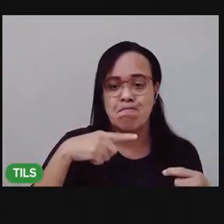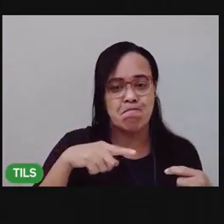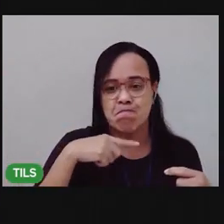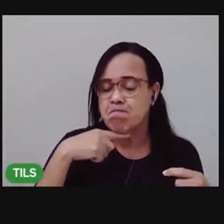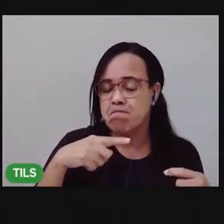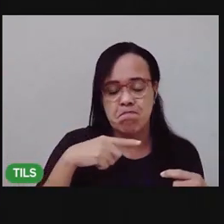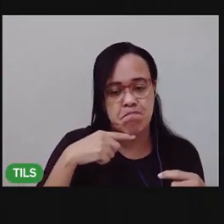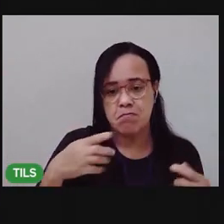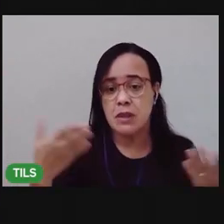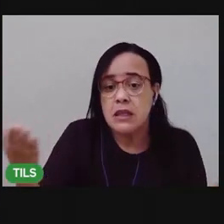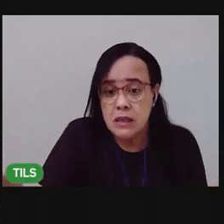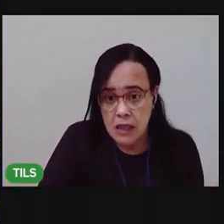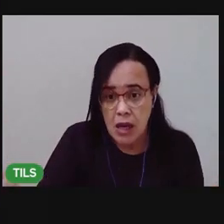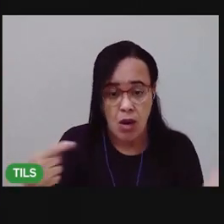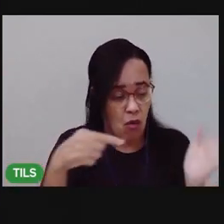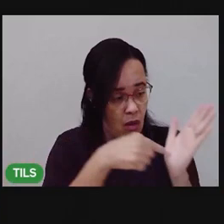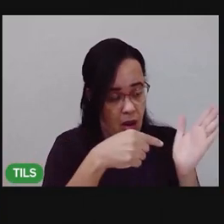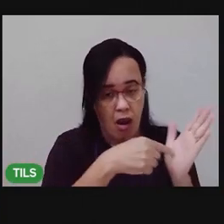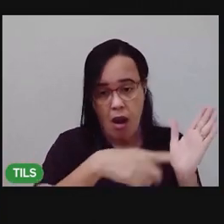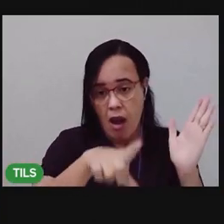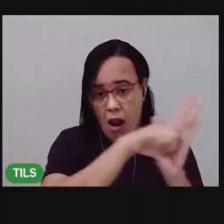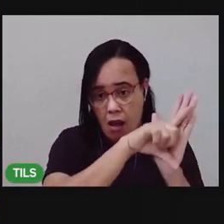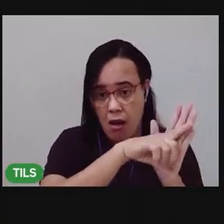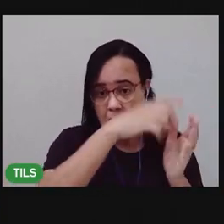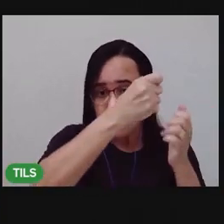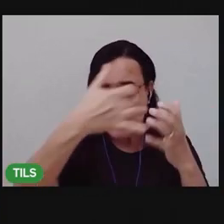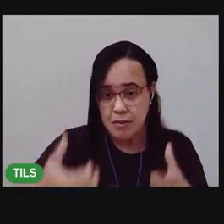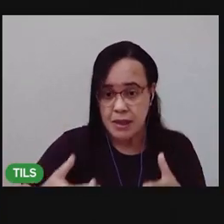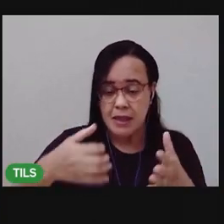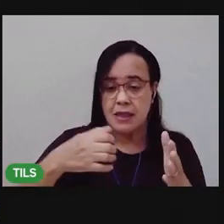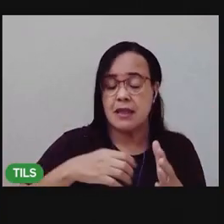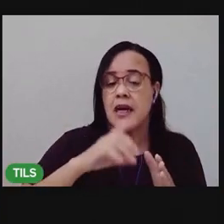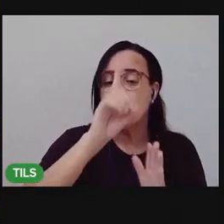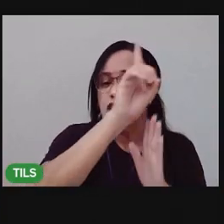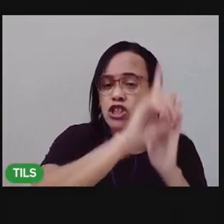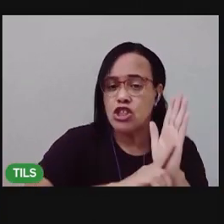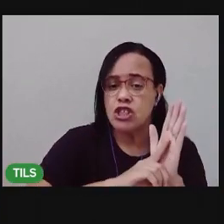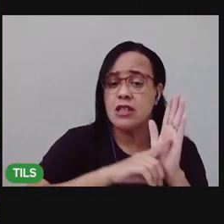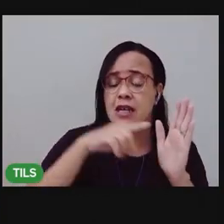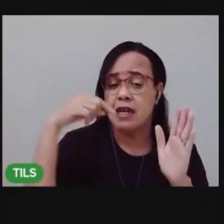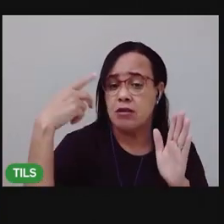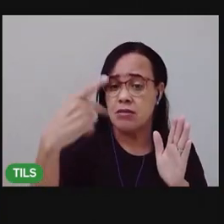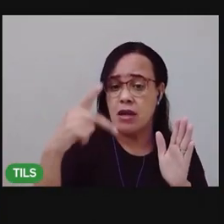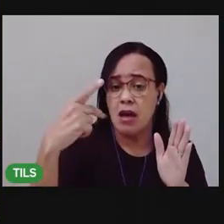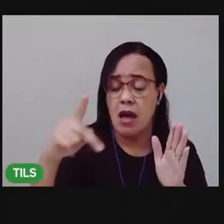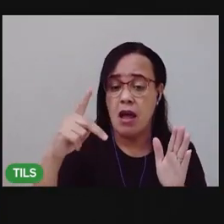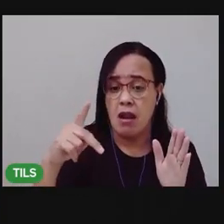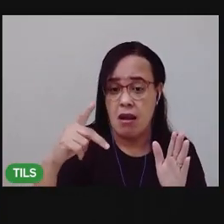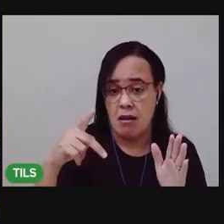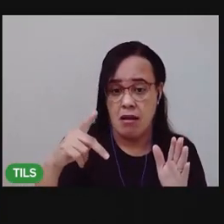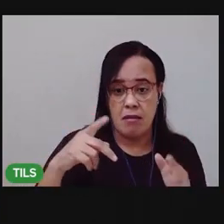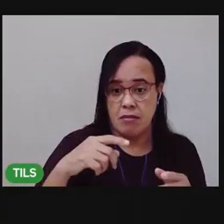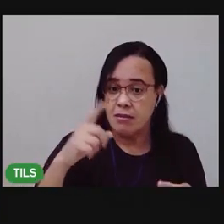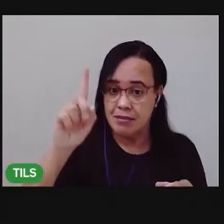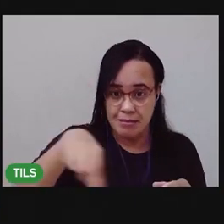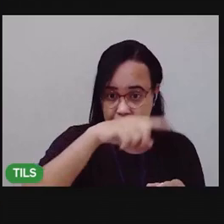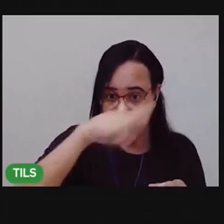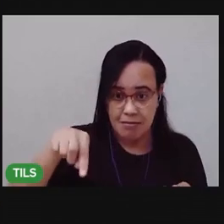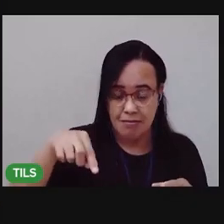É responsabilidade de adultos. E, como eu já disse, é um direito garantido em lei, na Constituição Federal.